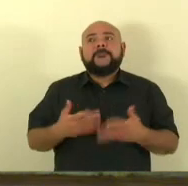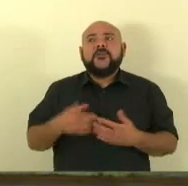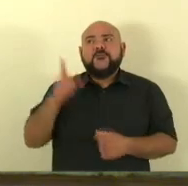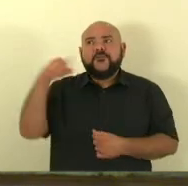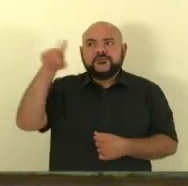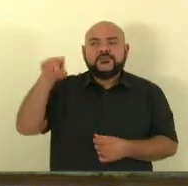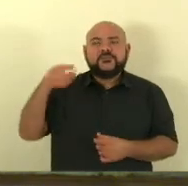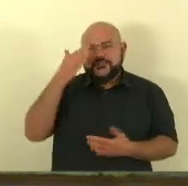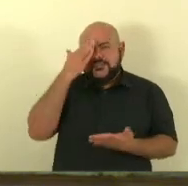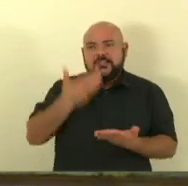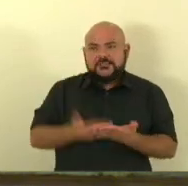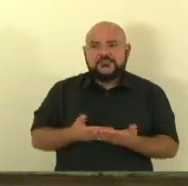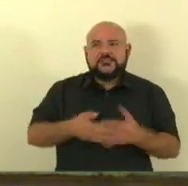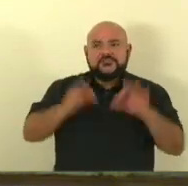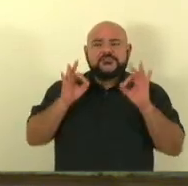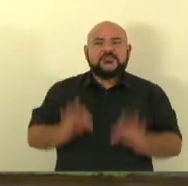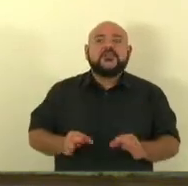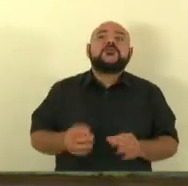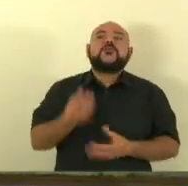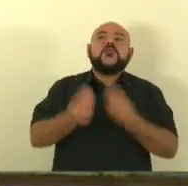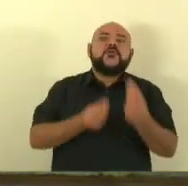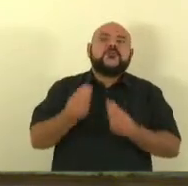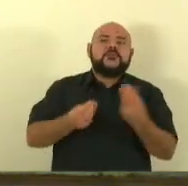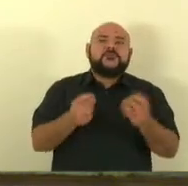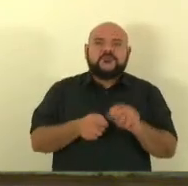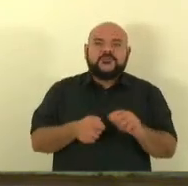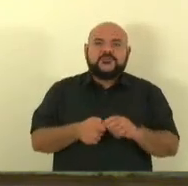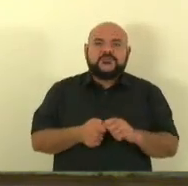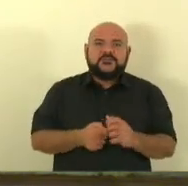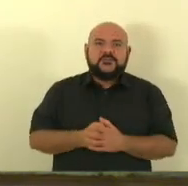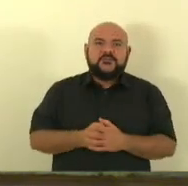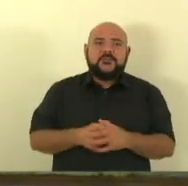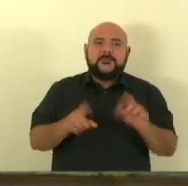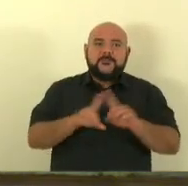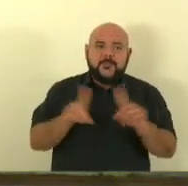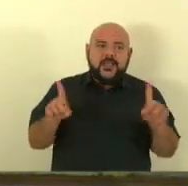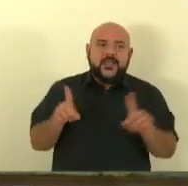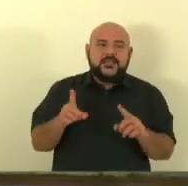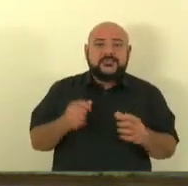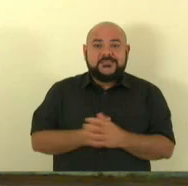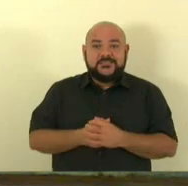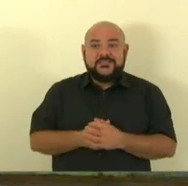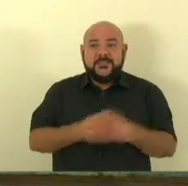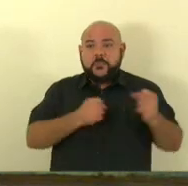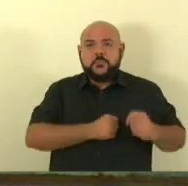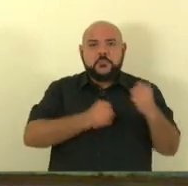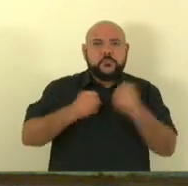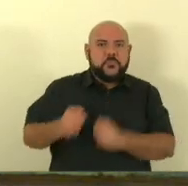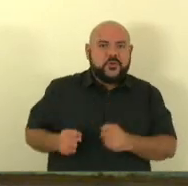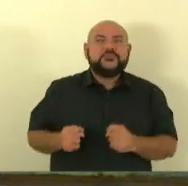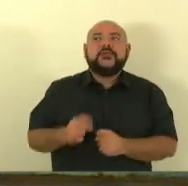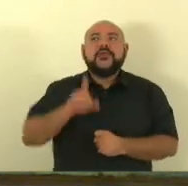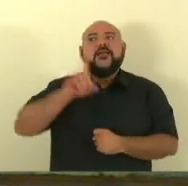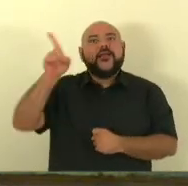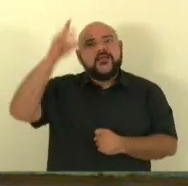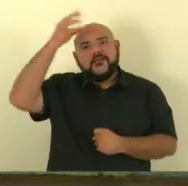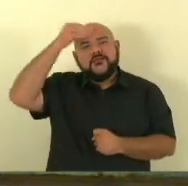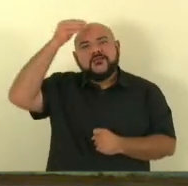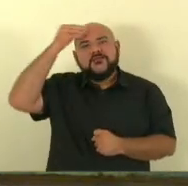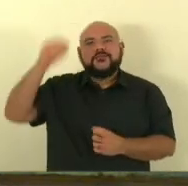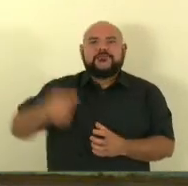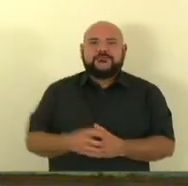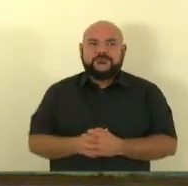acreditando os deputados são importantíssimos mas lá a caneta a caneta está na mão lá do governador Renato